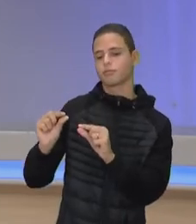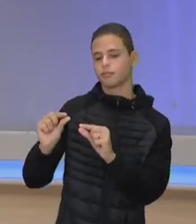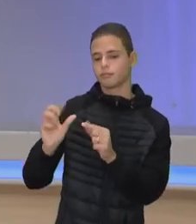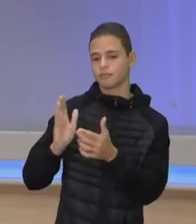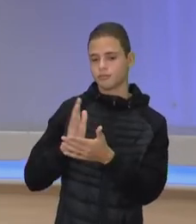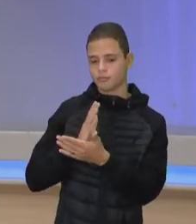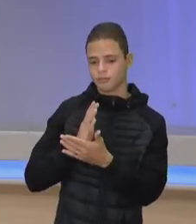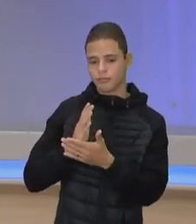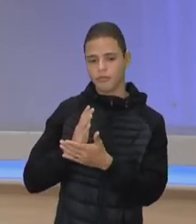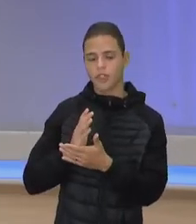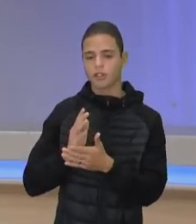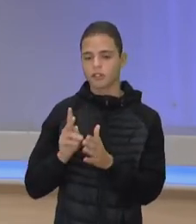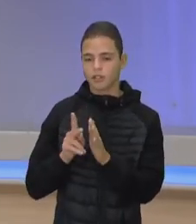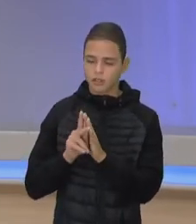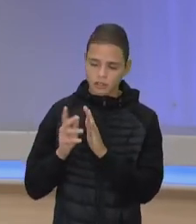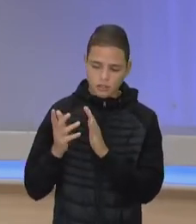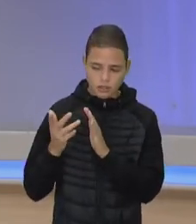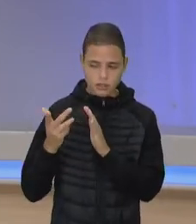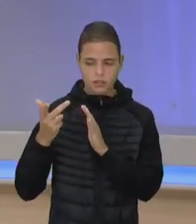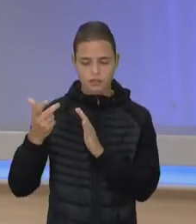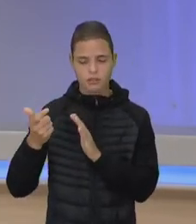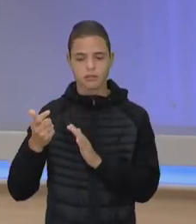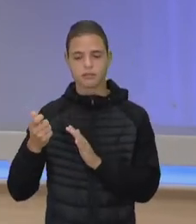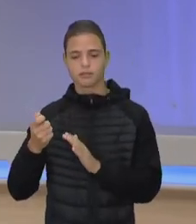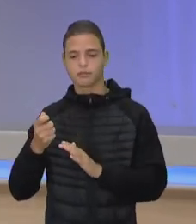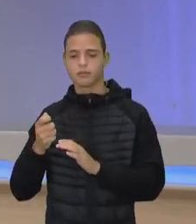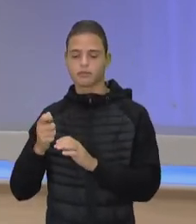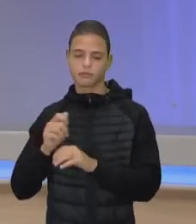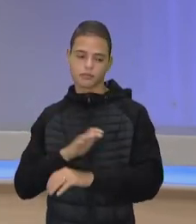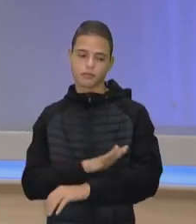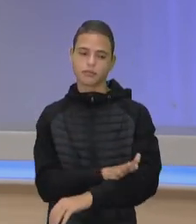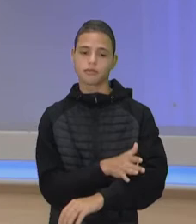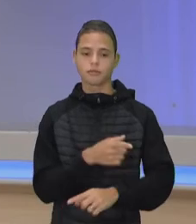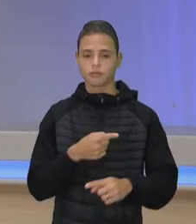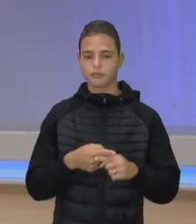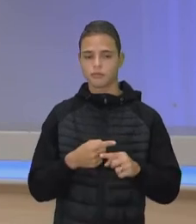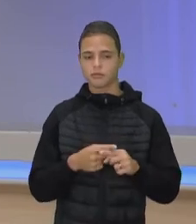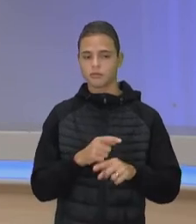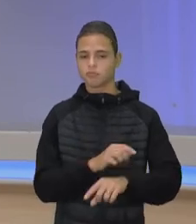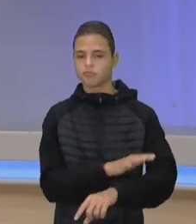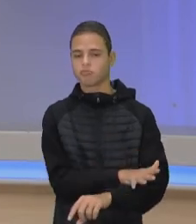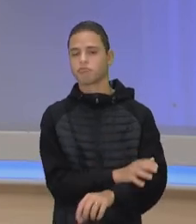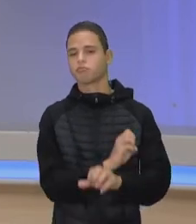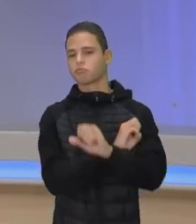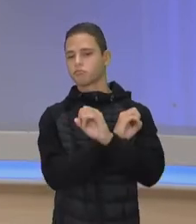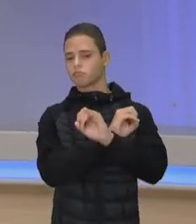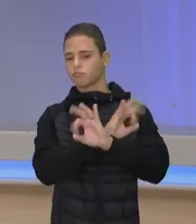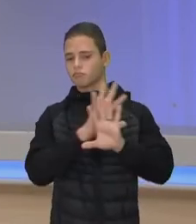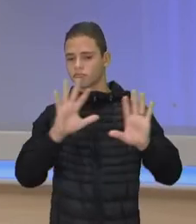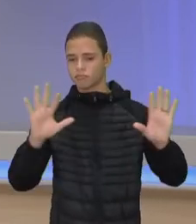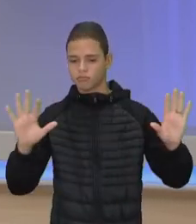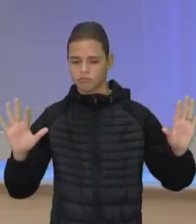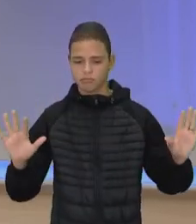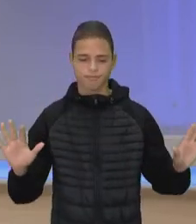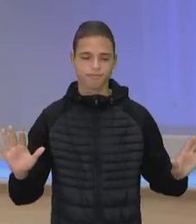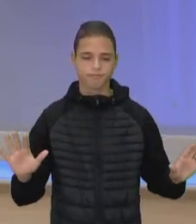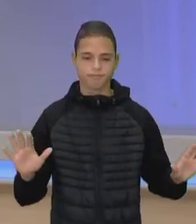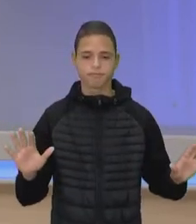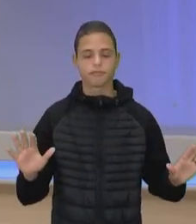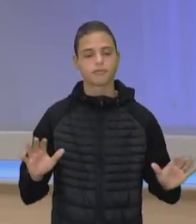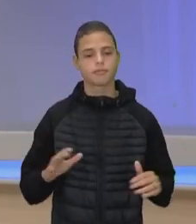da sutileza do racismo. Porque quando o racismo, ele é muito escancarado, quando o racismo, ele é muito